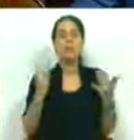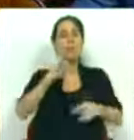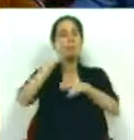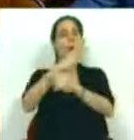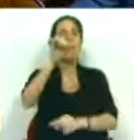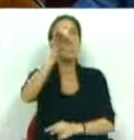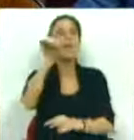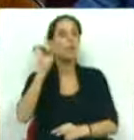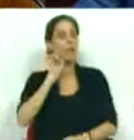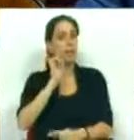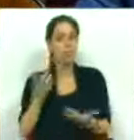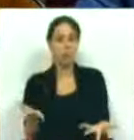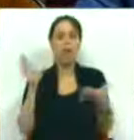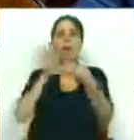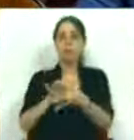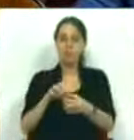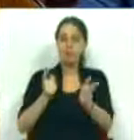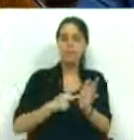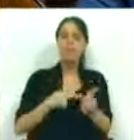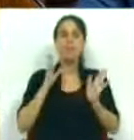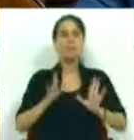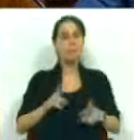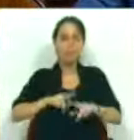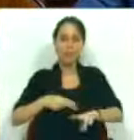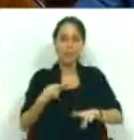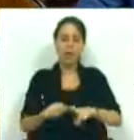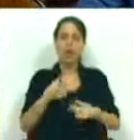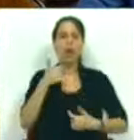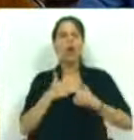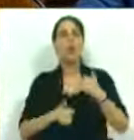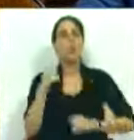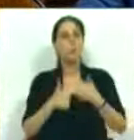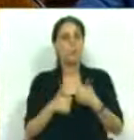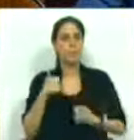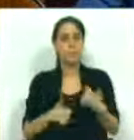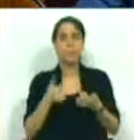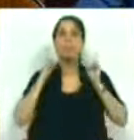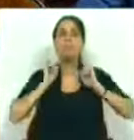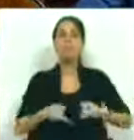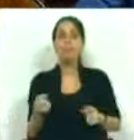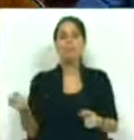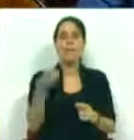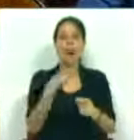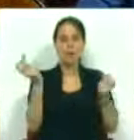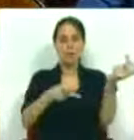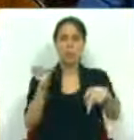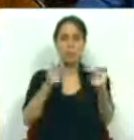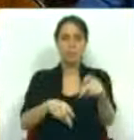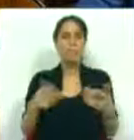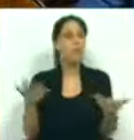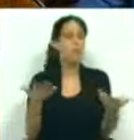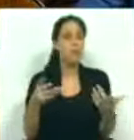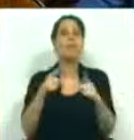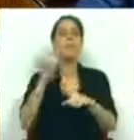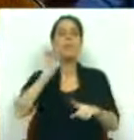Uma outra questão relevante tem a ver com a necessidade de se reforçar a competitividade a partir de vários fatores, entre